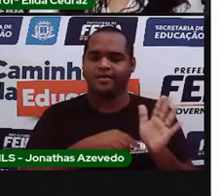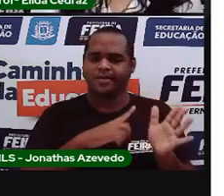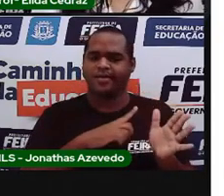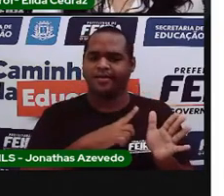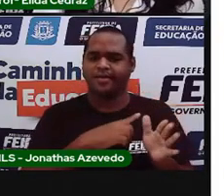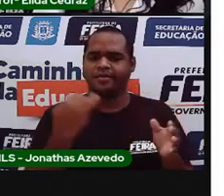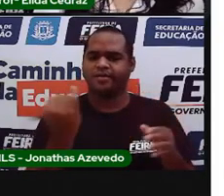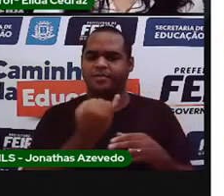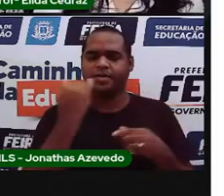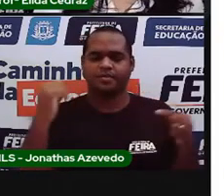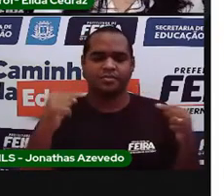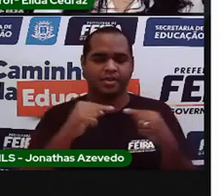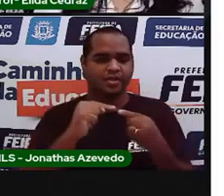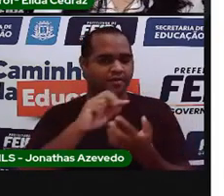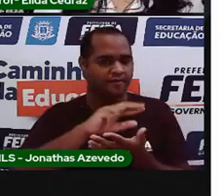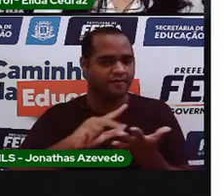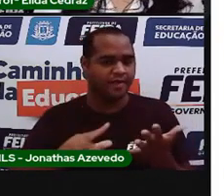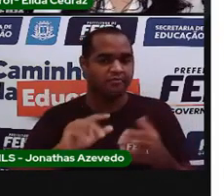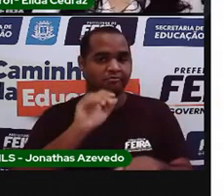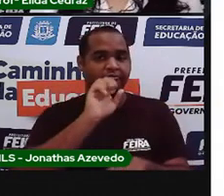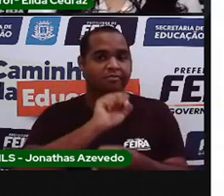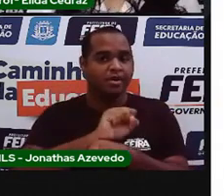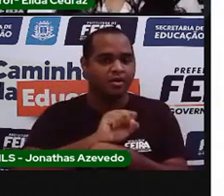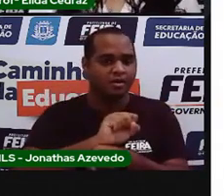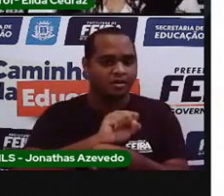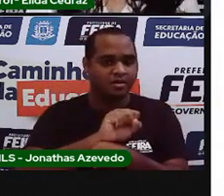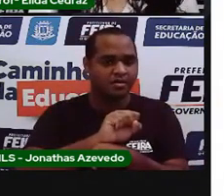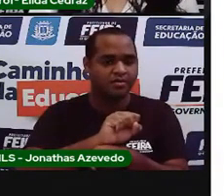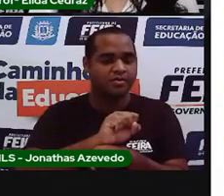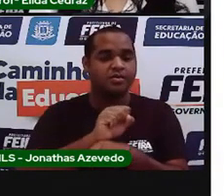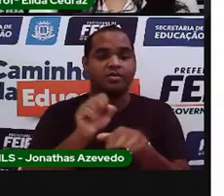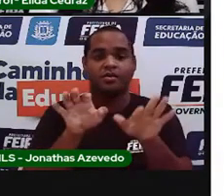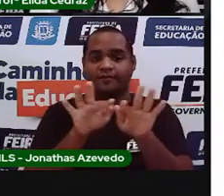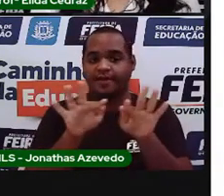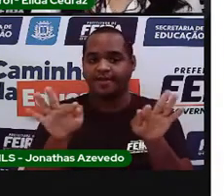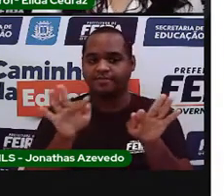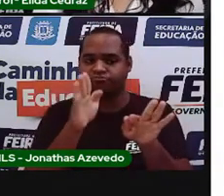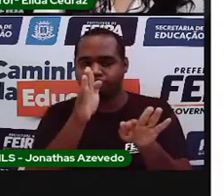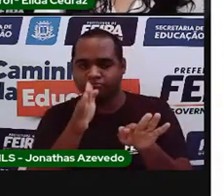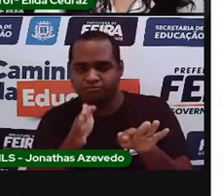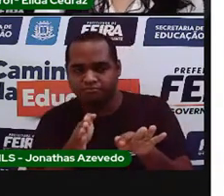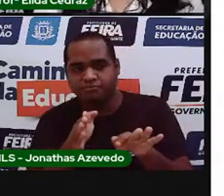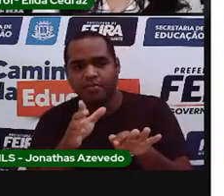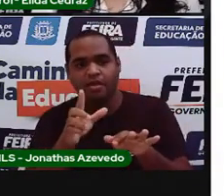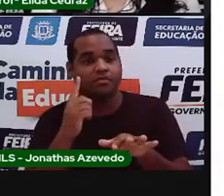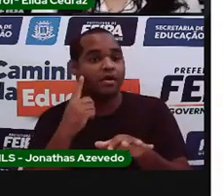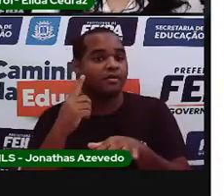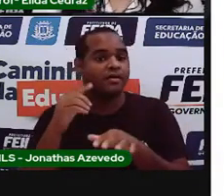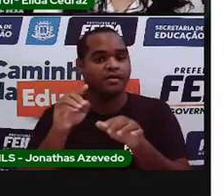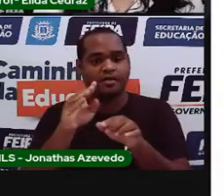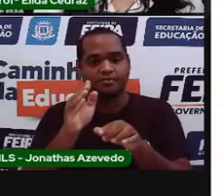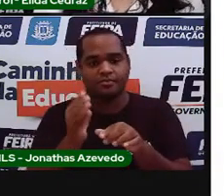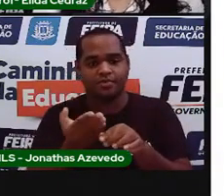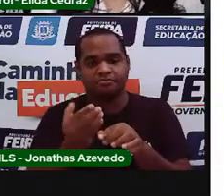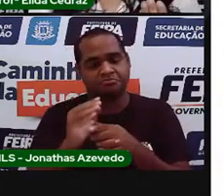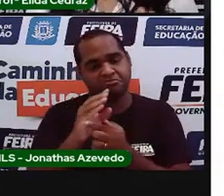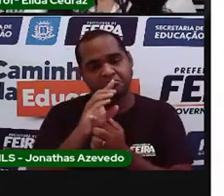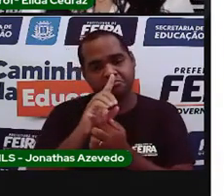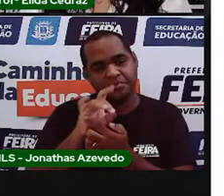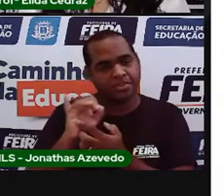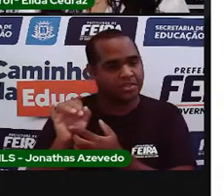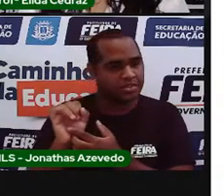ela indica uma pequena pausa. No meio da frase, e serve para separar as datas.